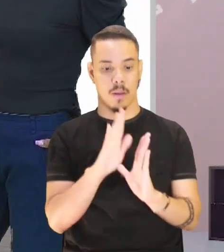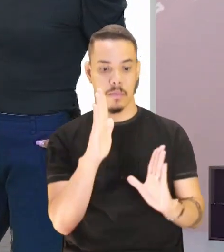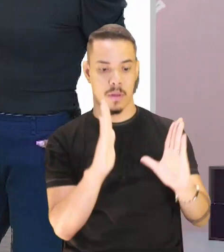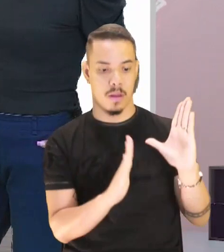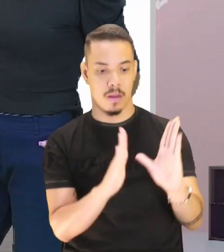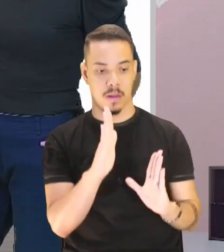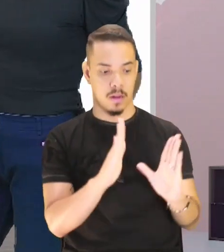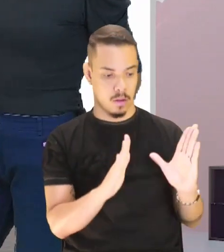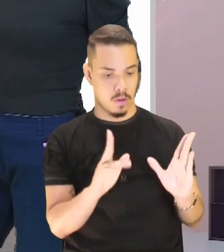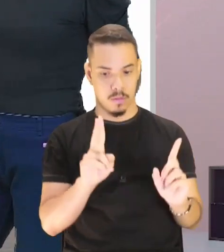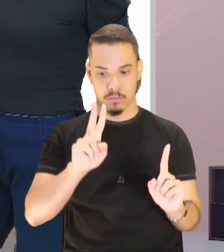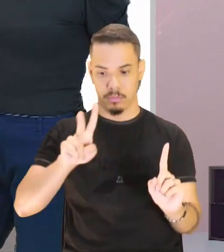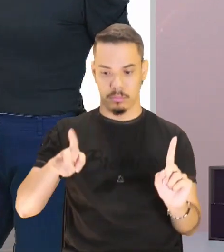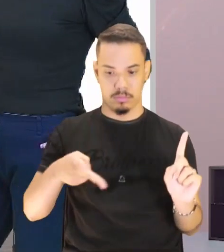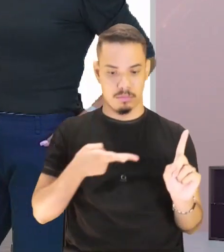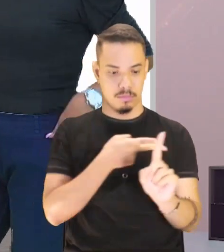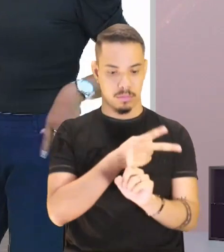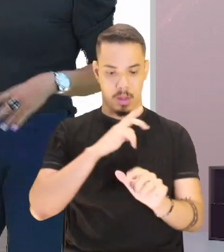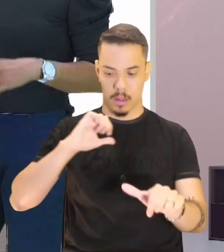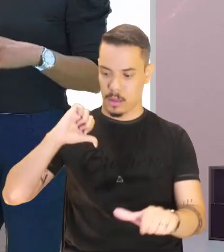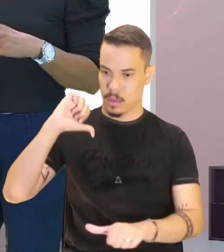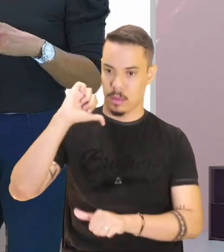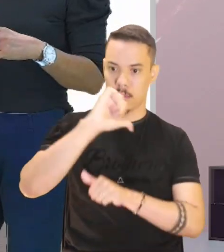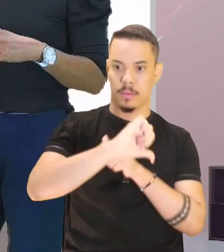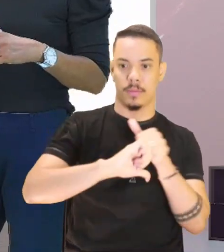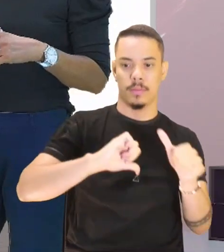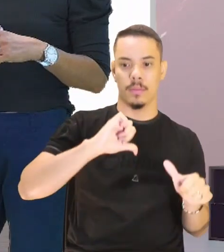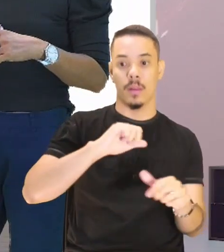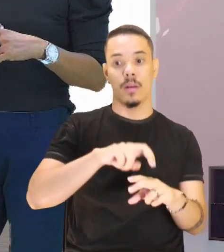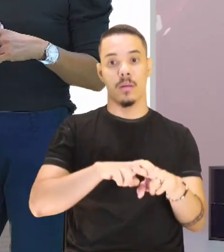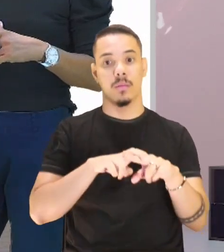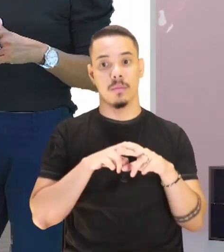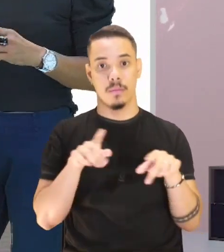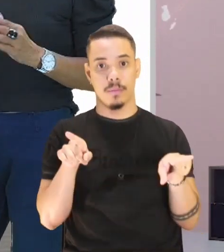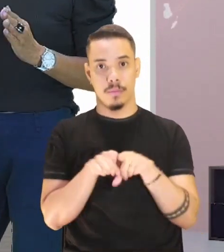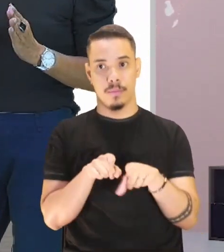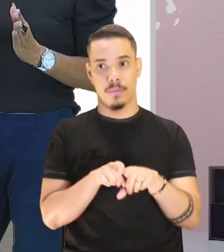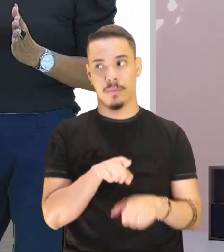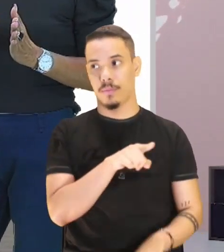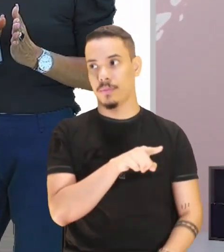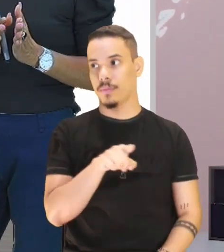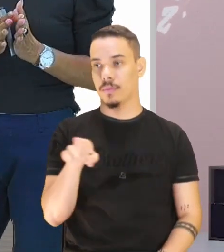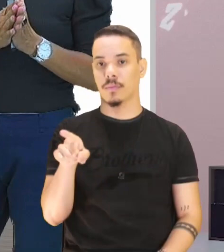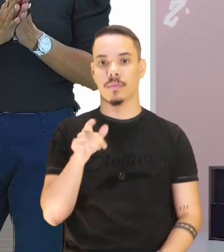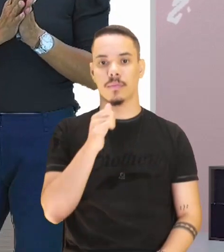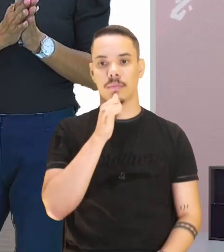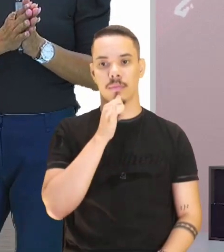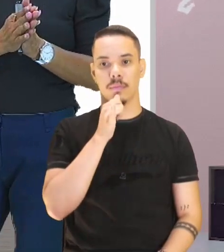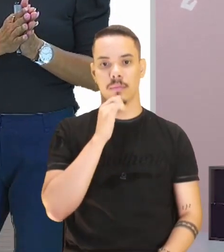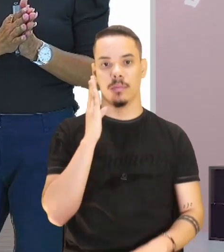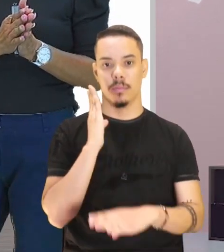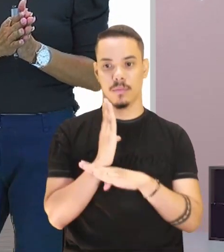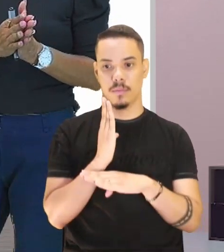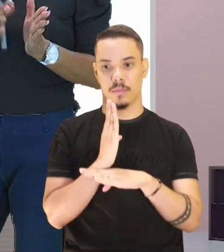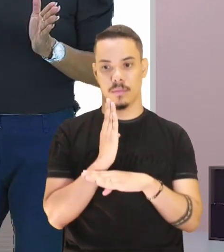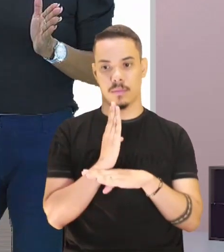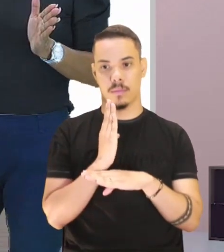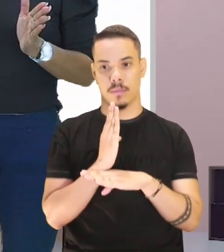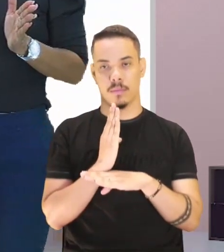transição. Certo! E por isso também você vai estar, por exemplo, no barroco,